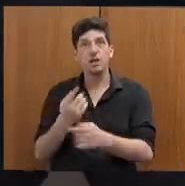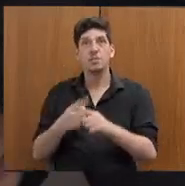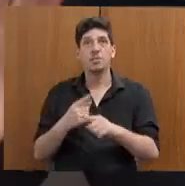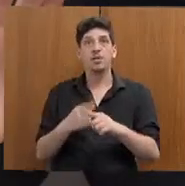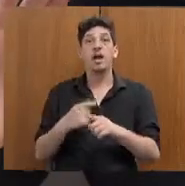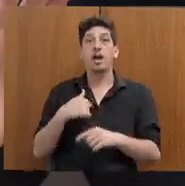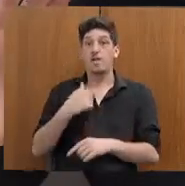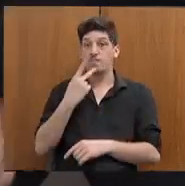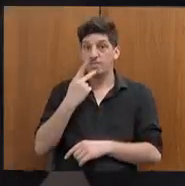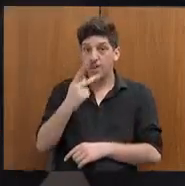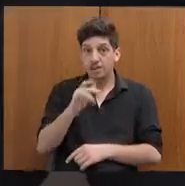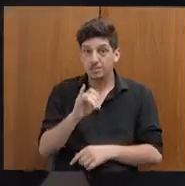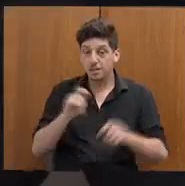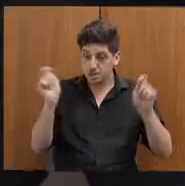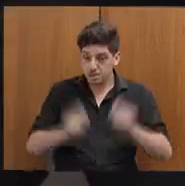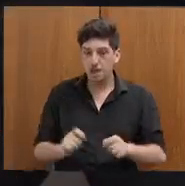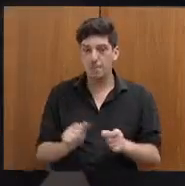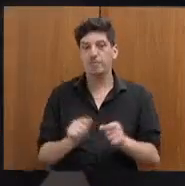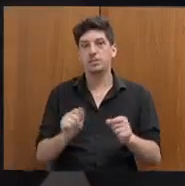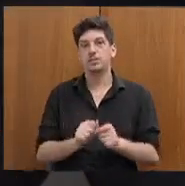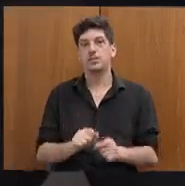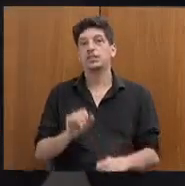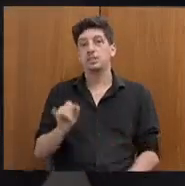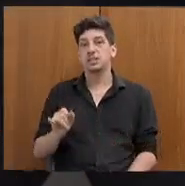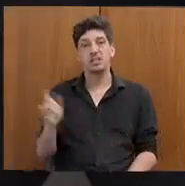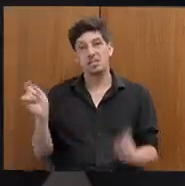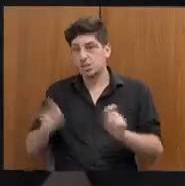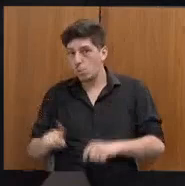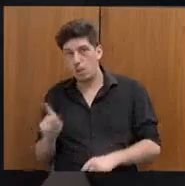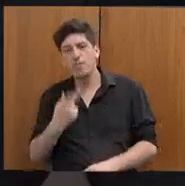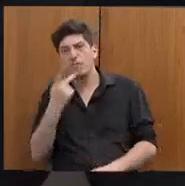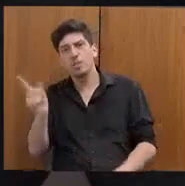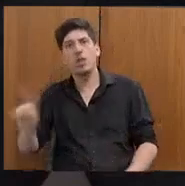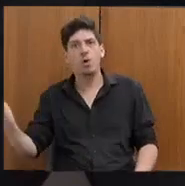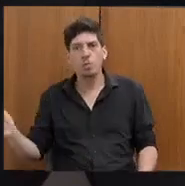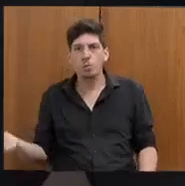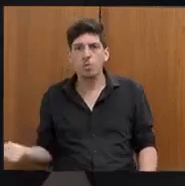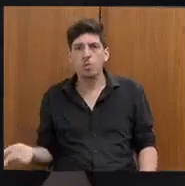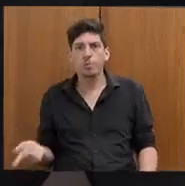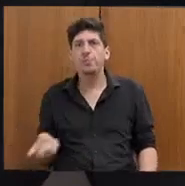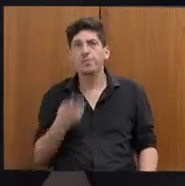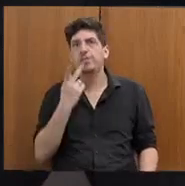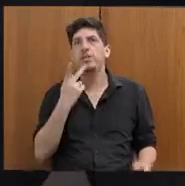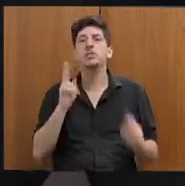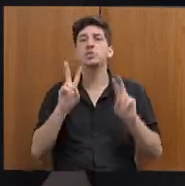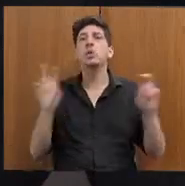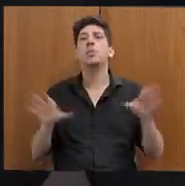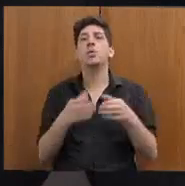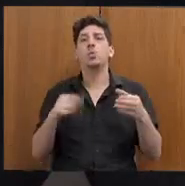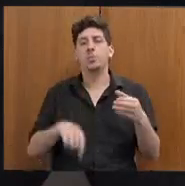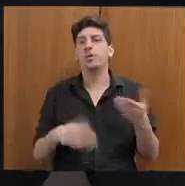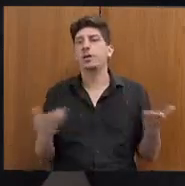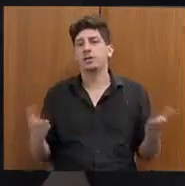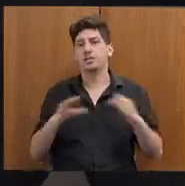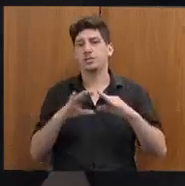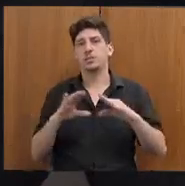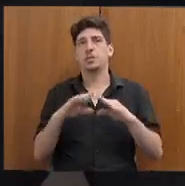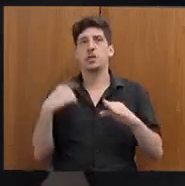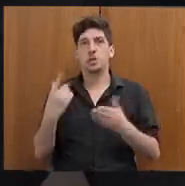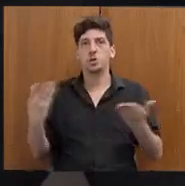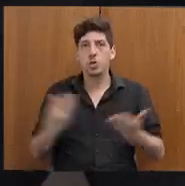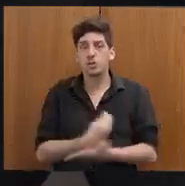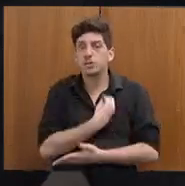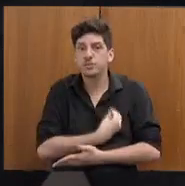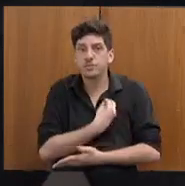posso fazer. Senhora sabe muito bem. Sei falar não quando não. Eu queria falar uma coisa quanto à equipe. Nós estamos vivendo um problema